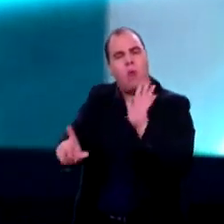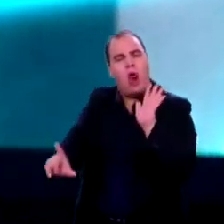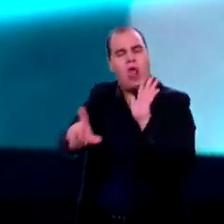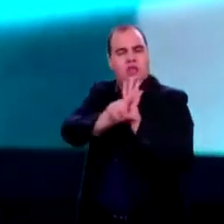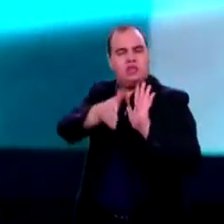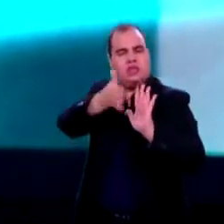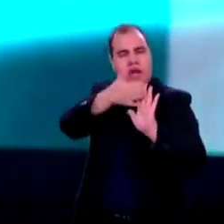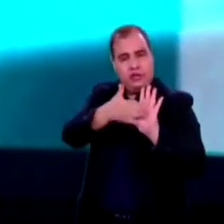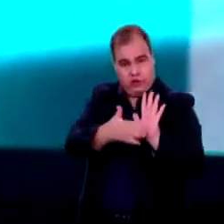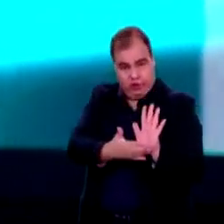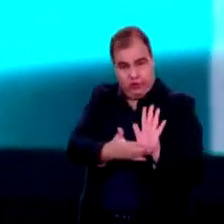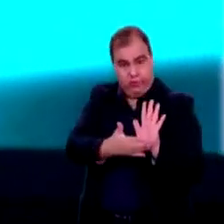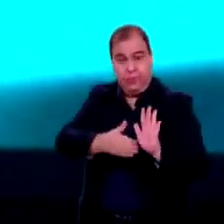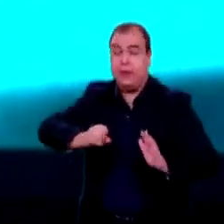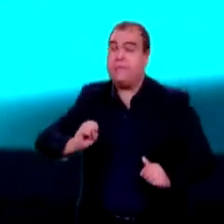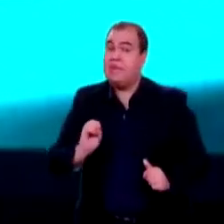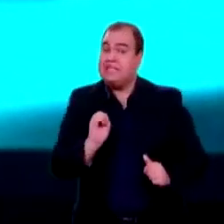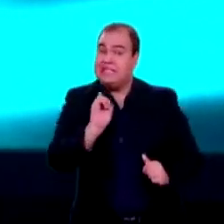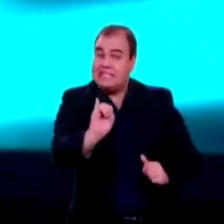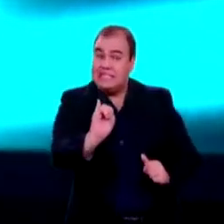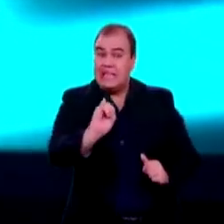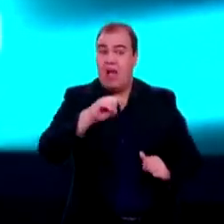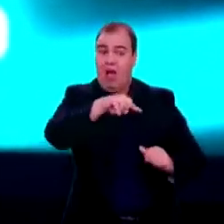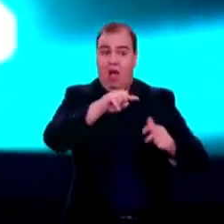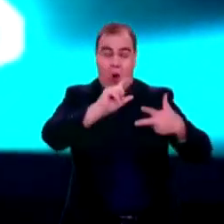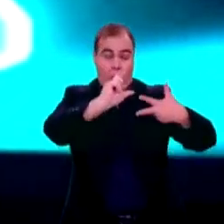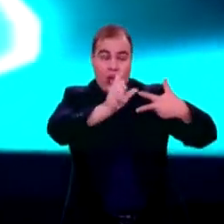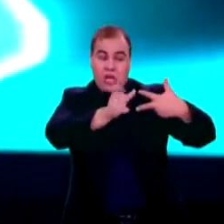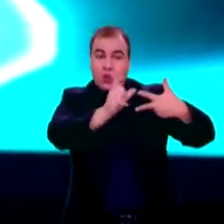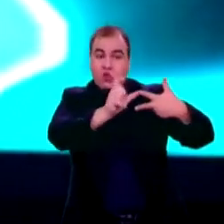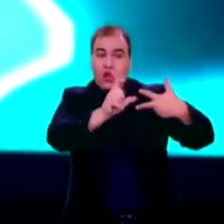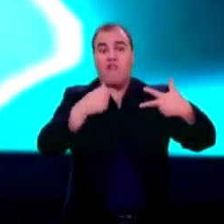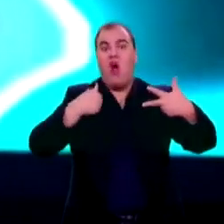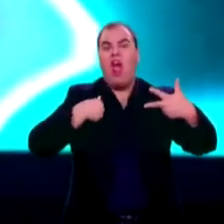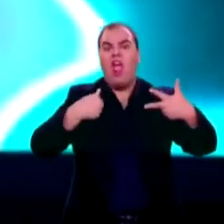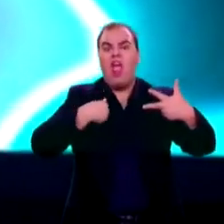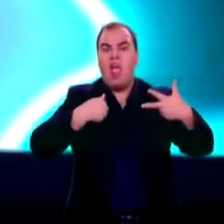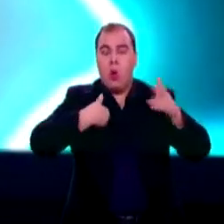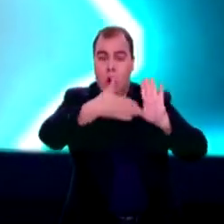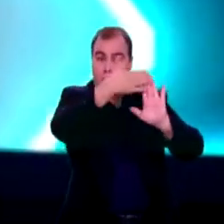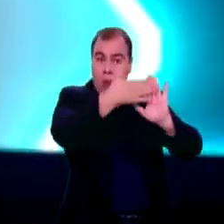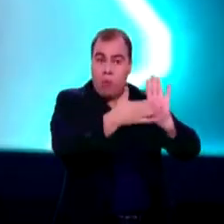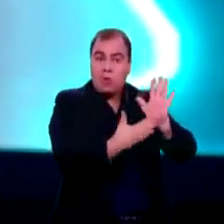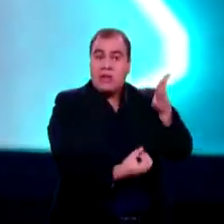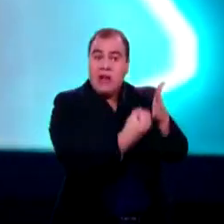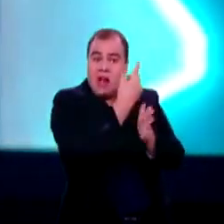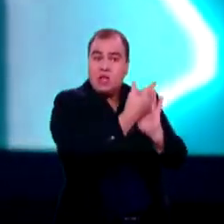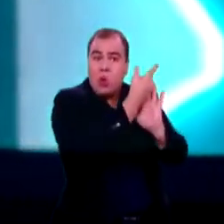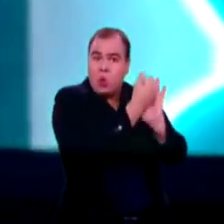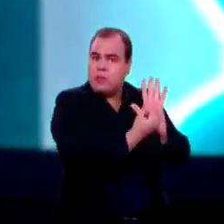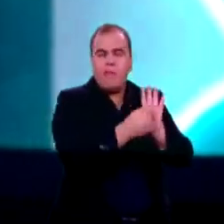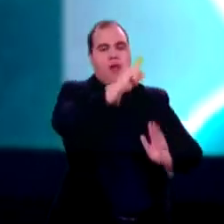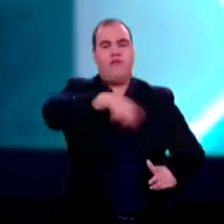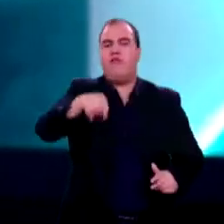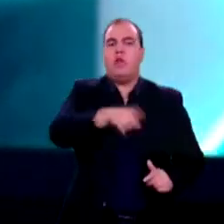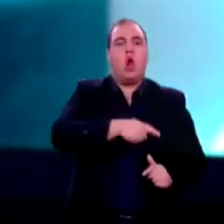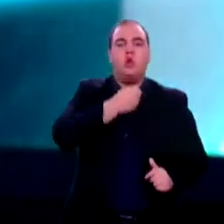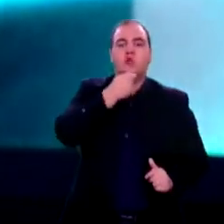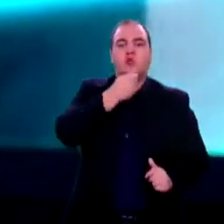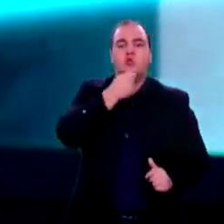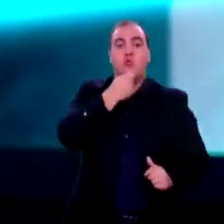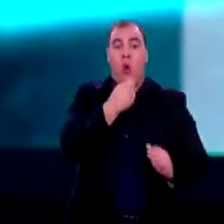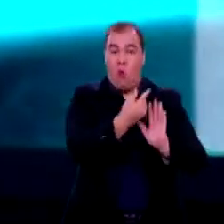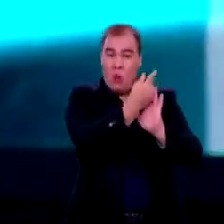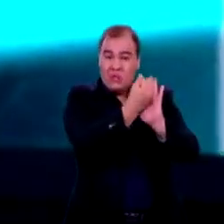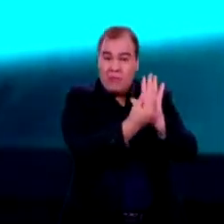é que, se houvesse participação do Executivo, eu não teria vetado a proposta da criação deste orçamento, que, na verdade, não é secreto.